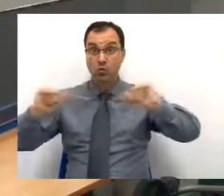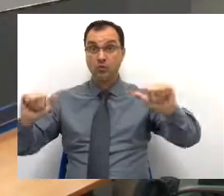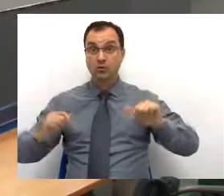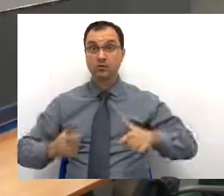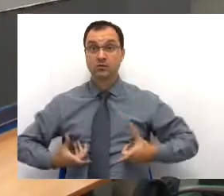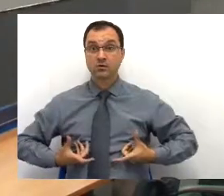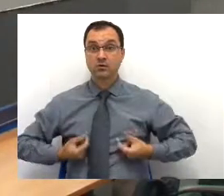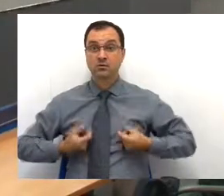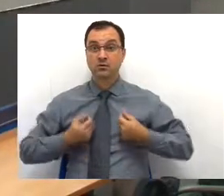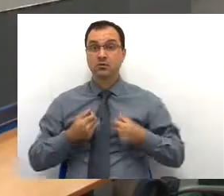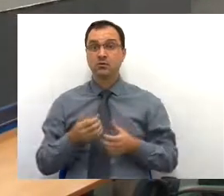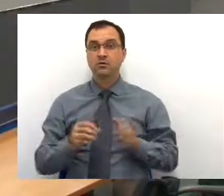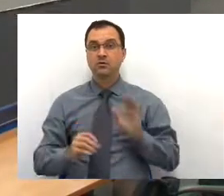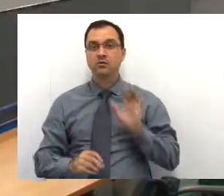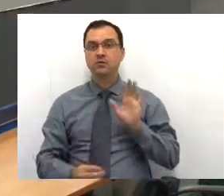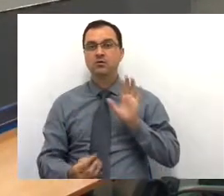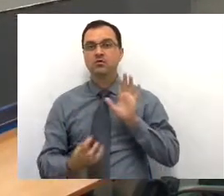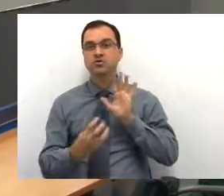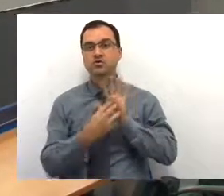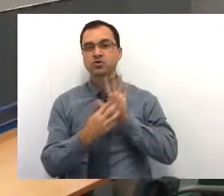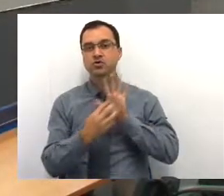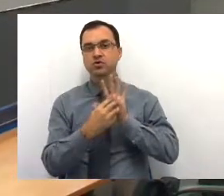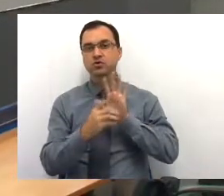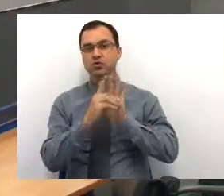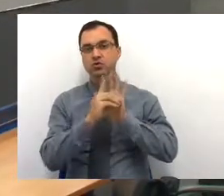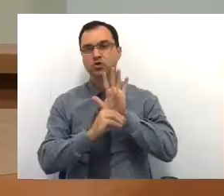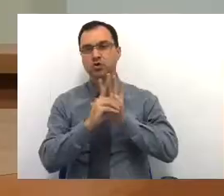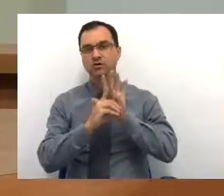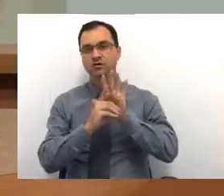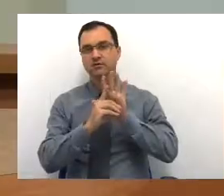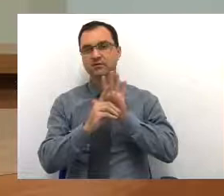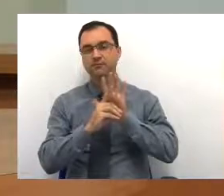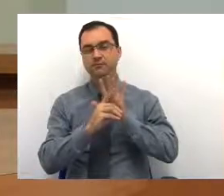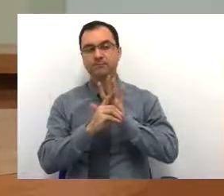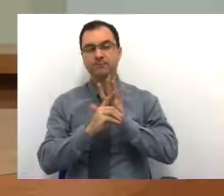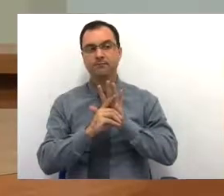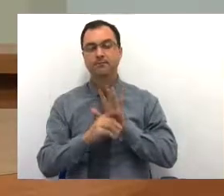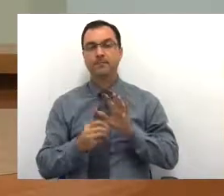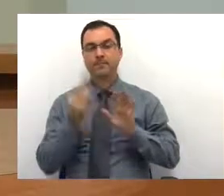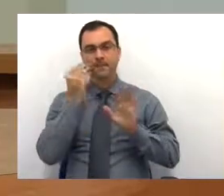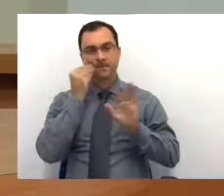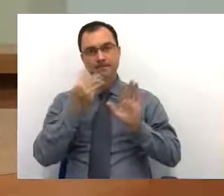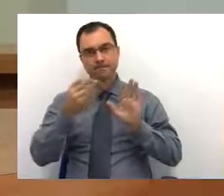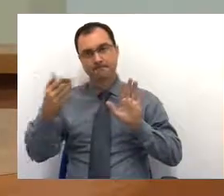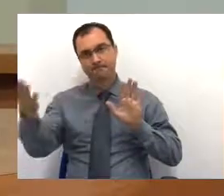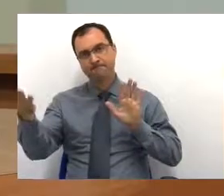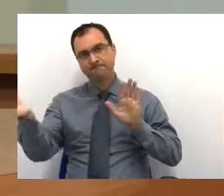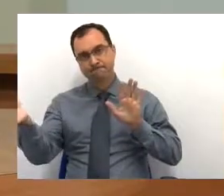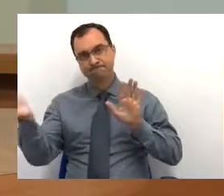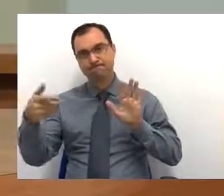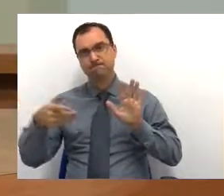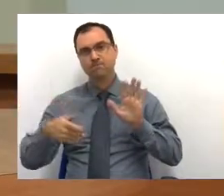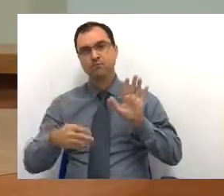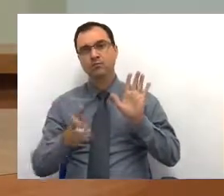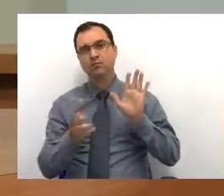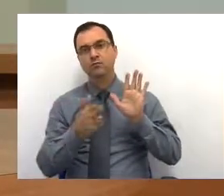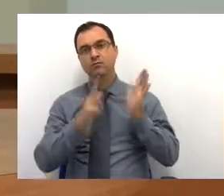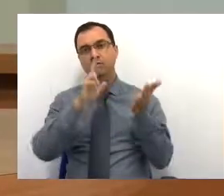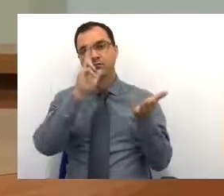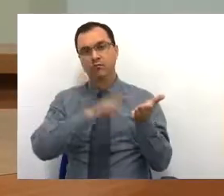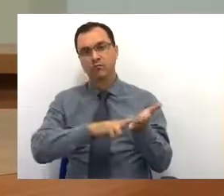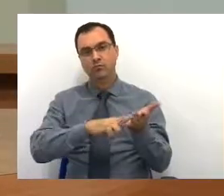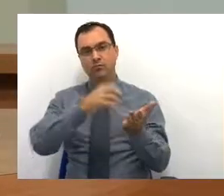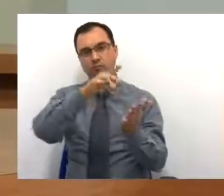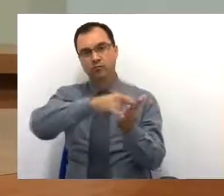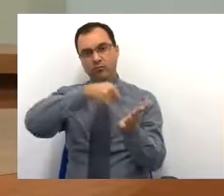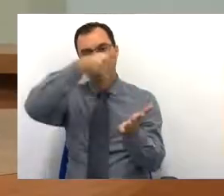drogas que vêm afetando os nossos adolescentes. Apresento à vossa excelência aqui um documento que eu